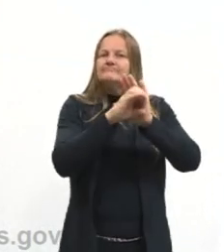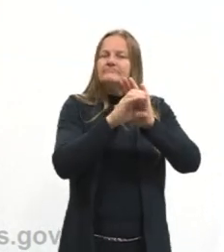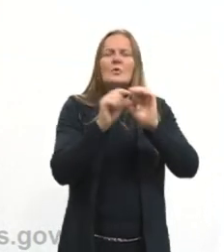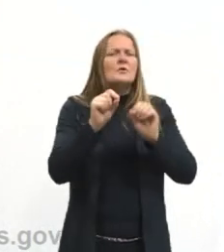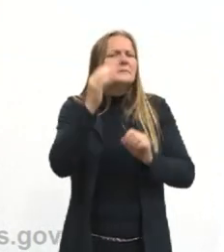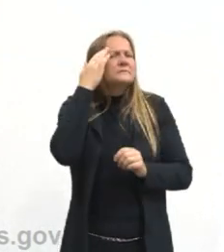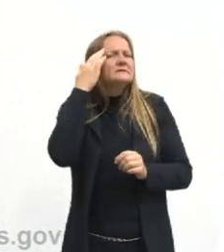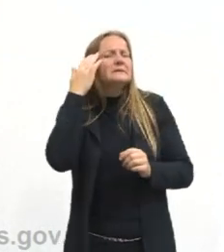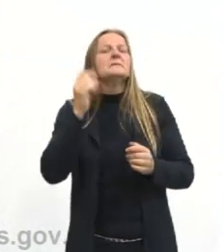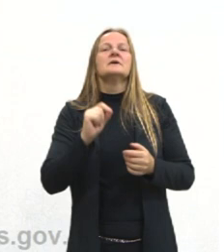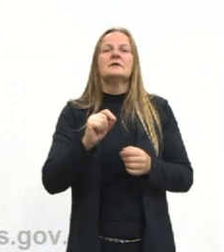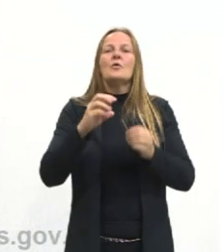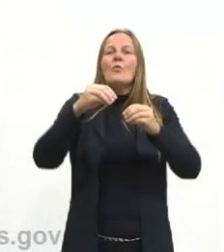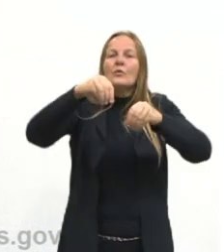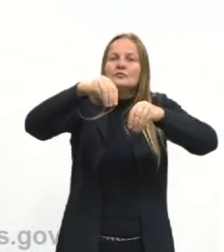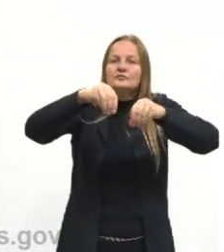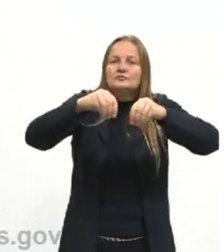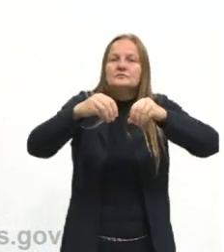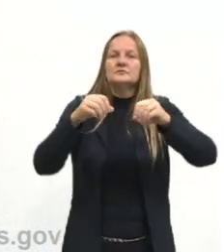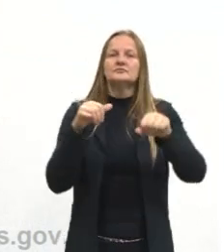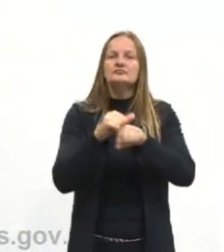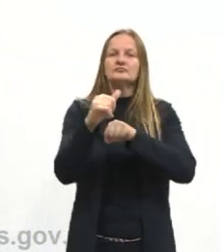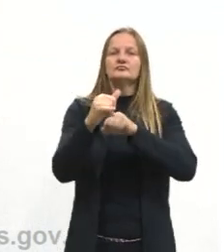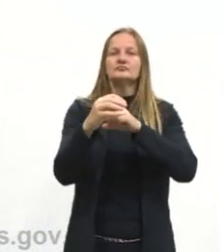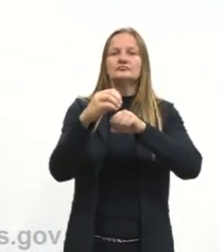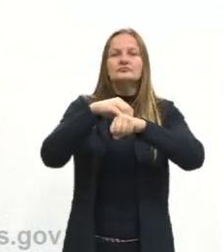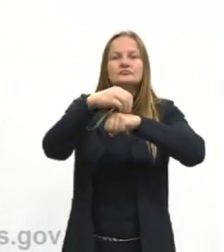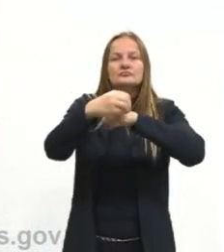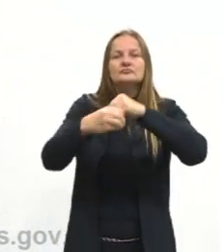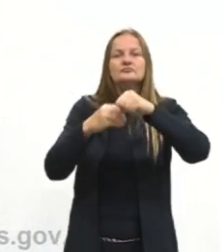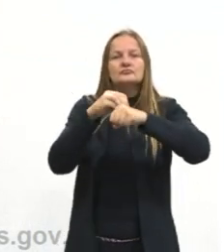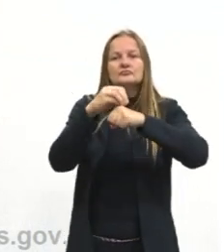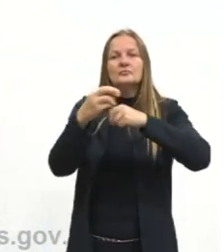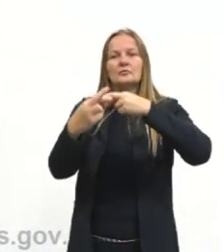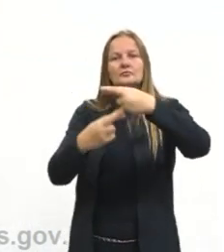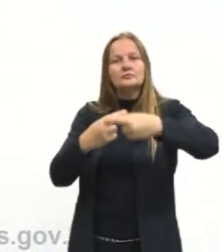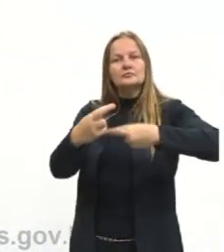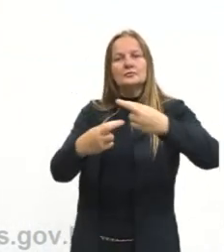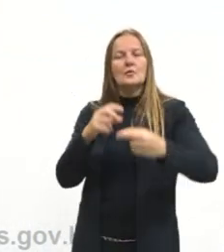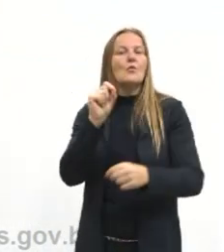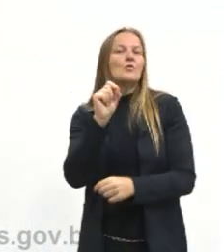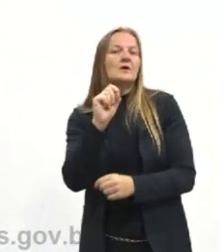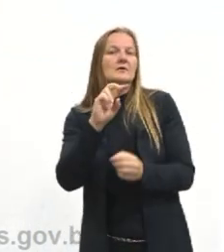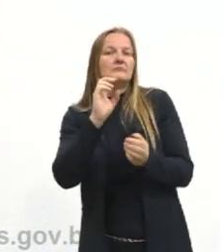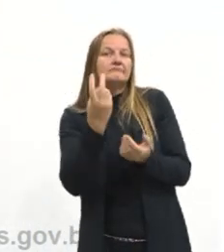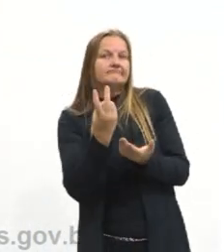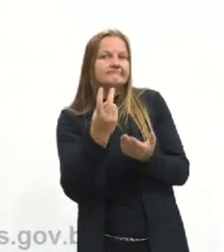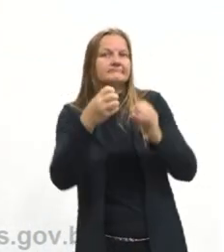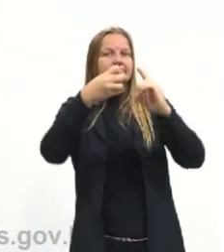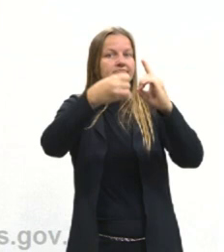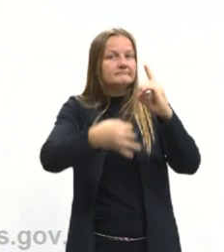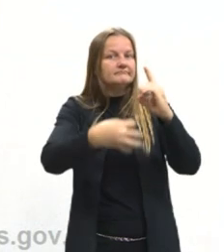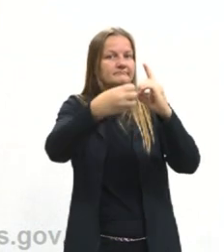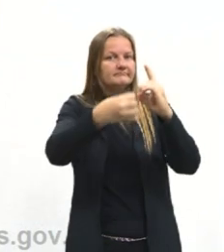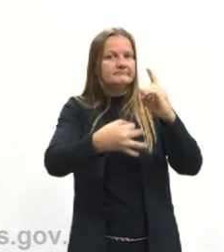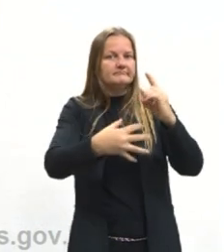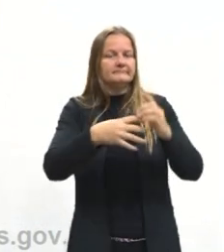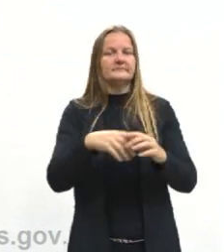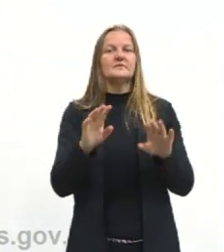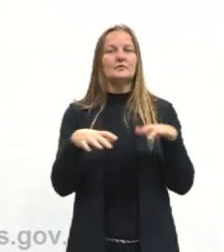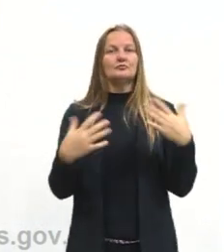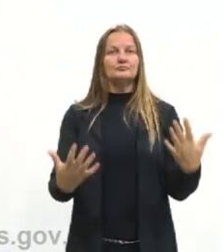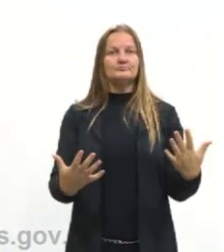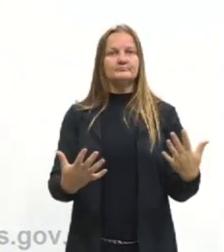saber? Quais substâncias vão ocorrer determinadas interações e o que é aquela interação, tá? Então,